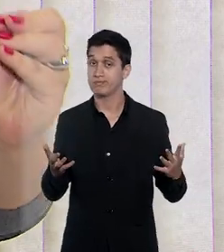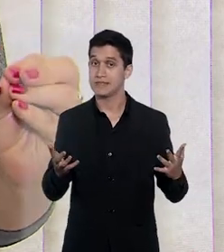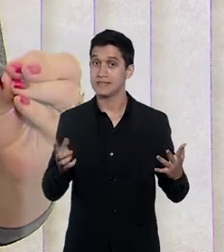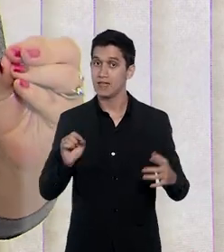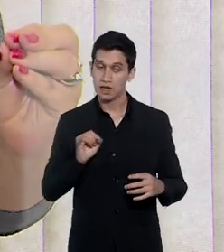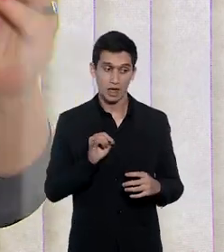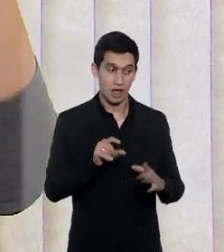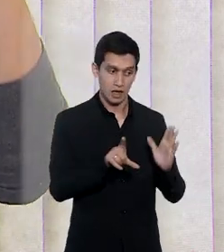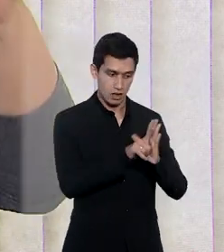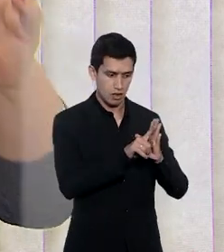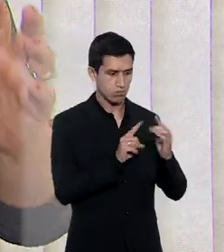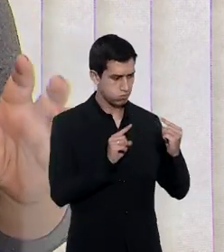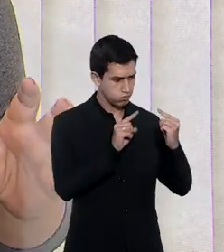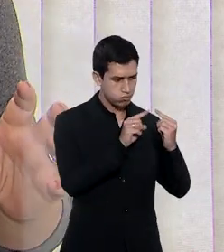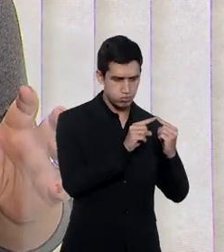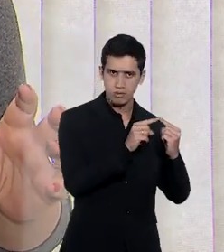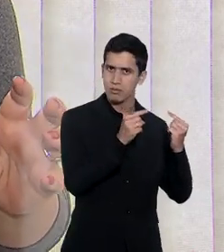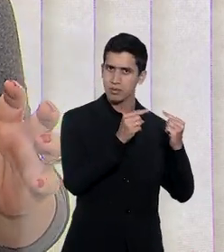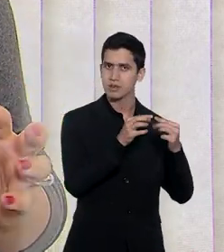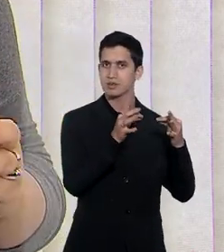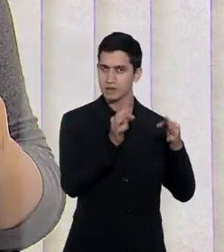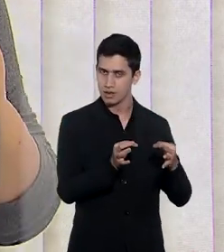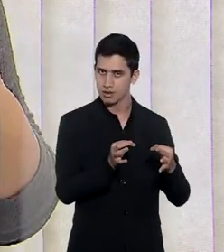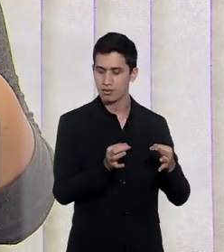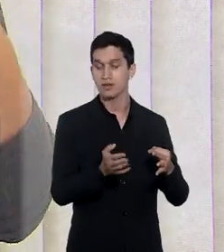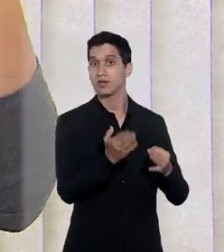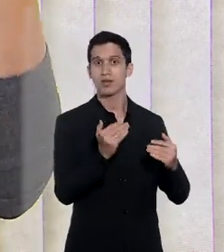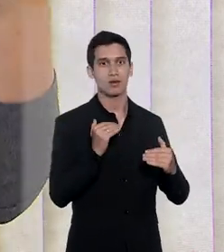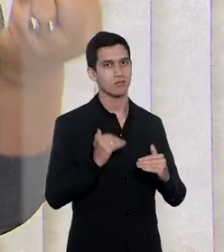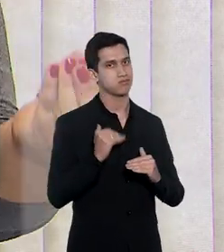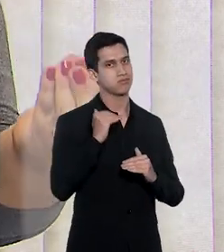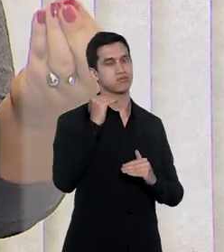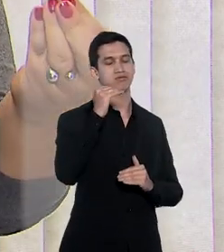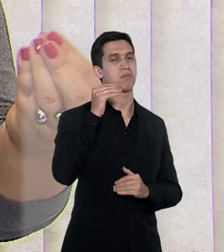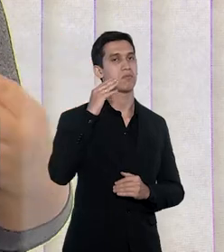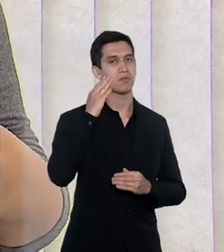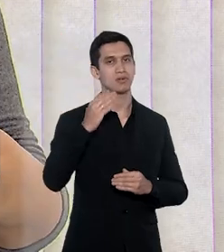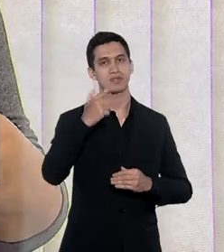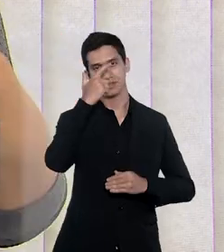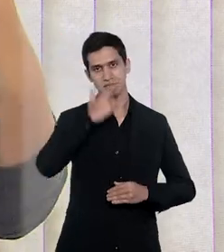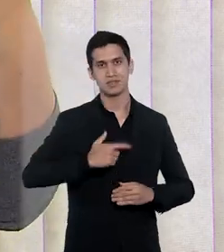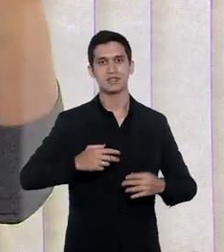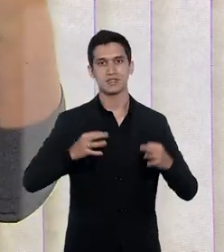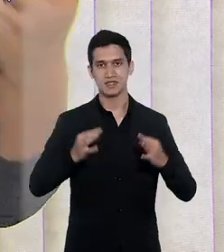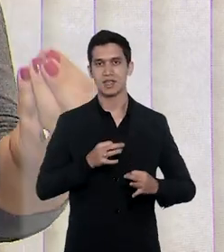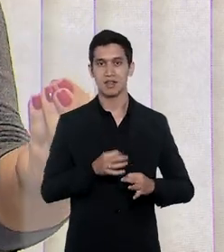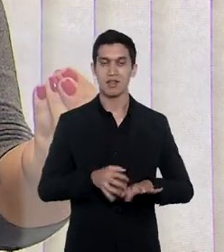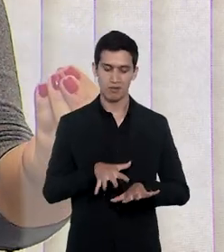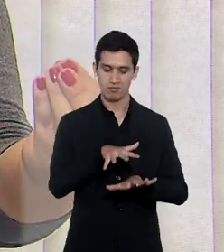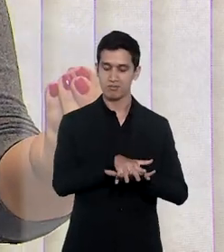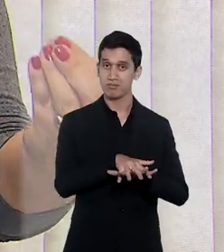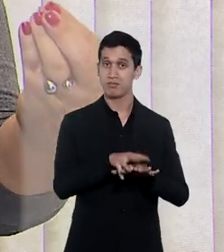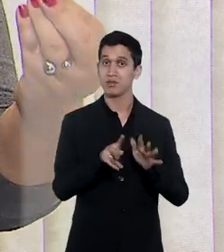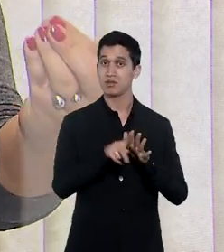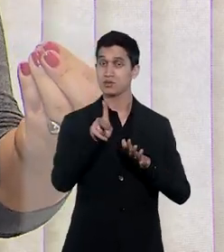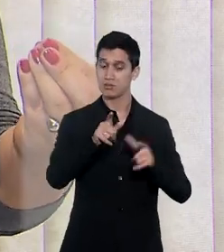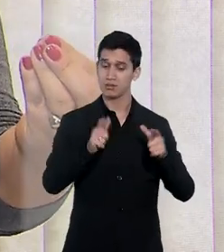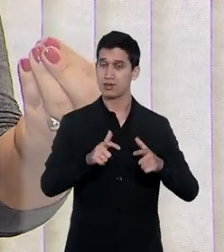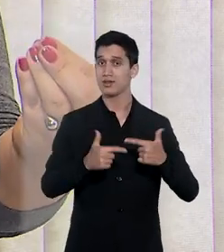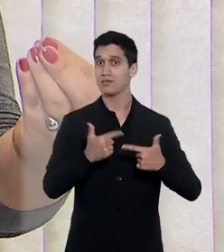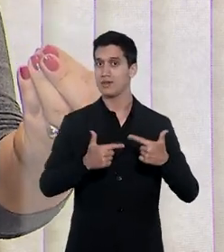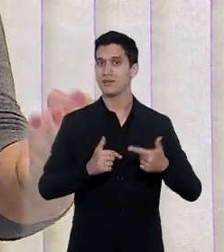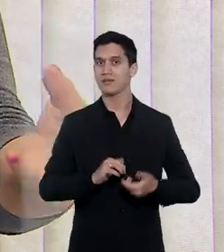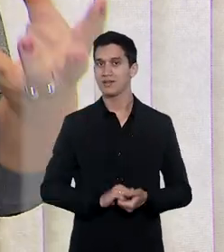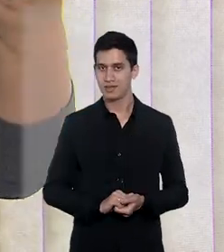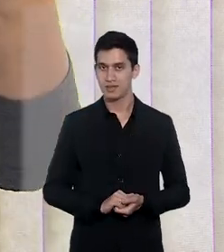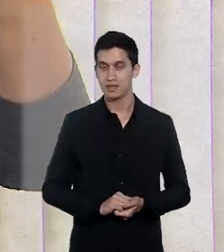se aproximando do que está descrito na política, você está cada vez mais tendo uma conduta inclusiva na sua unidade